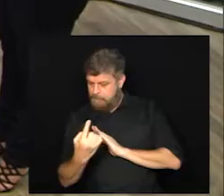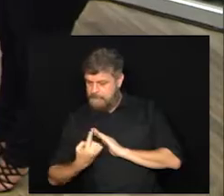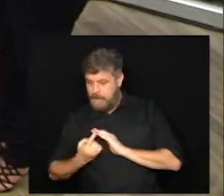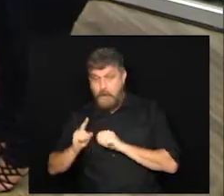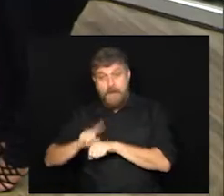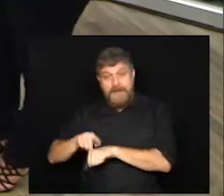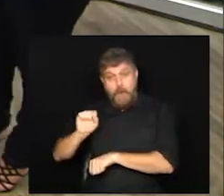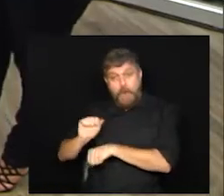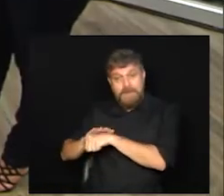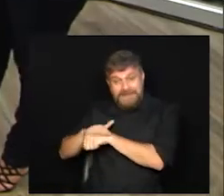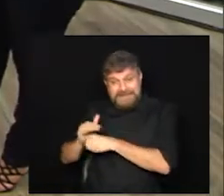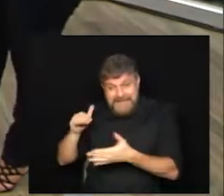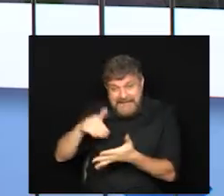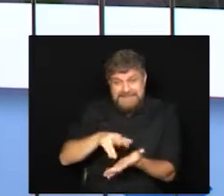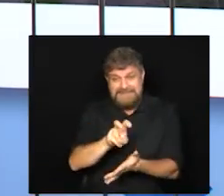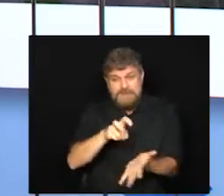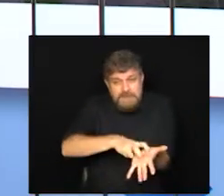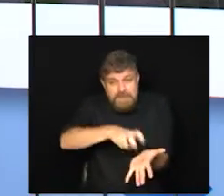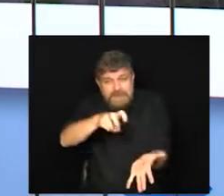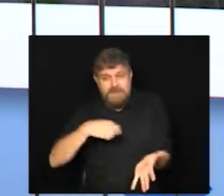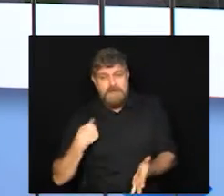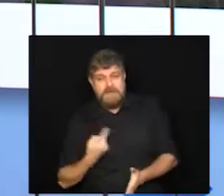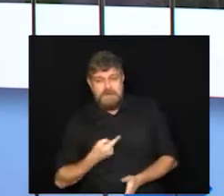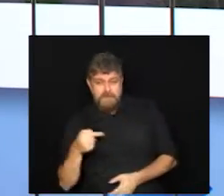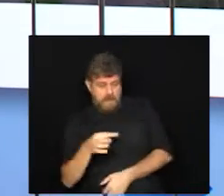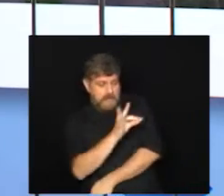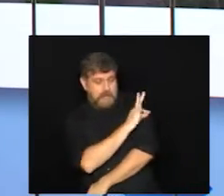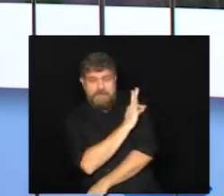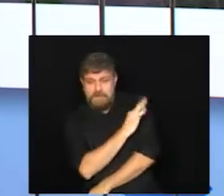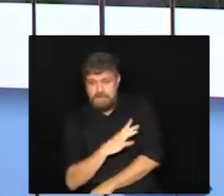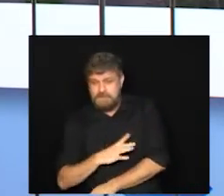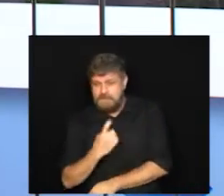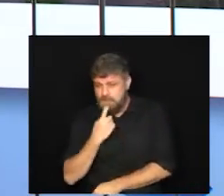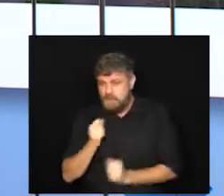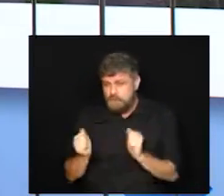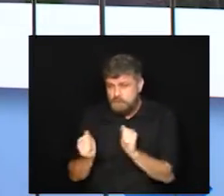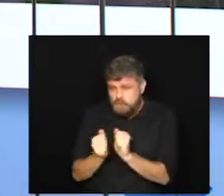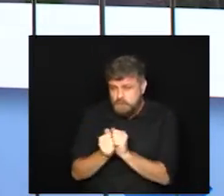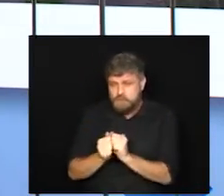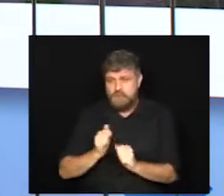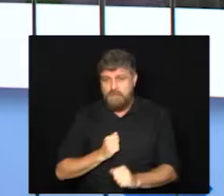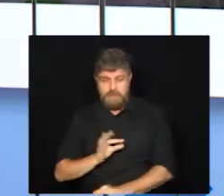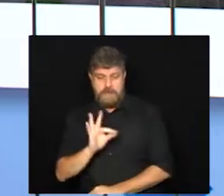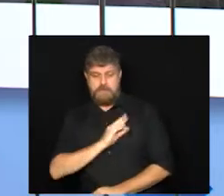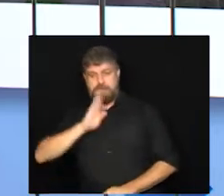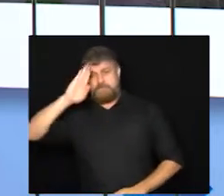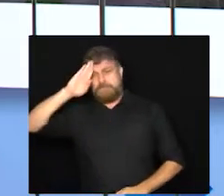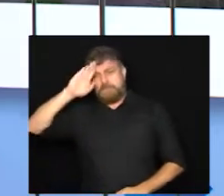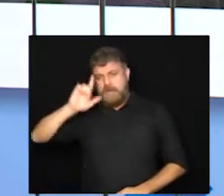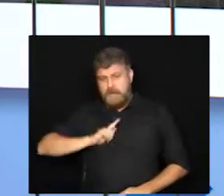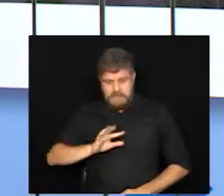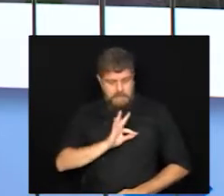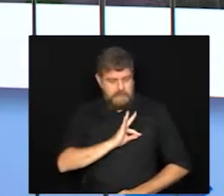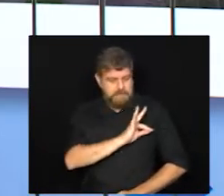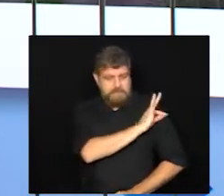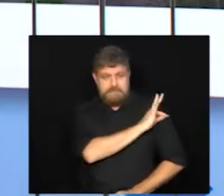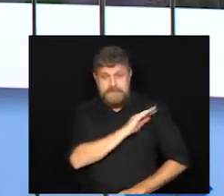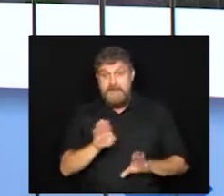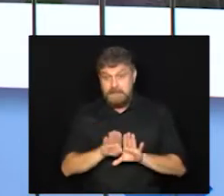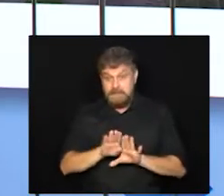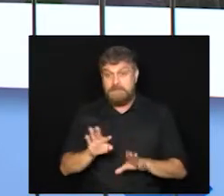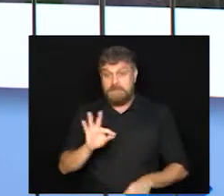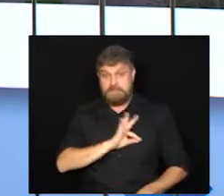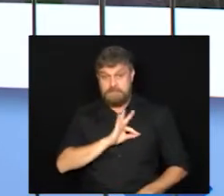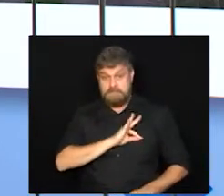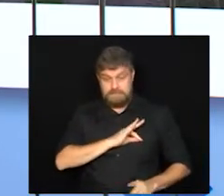noite às 5 da manhã e desde então a Prefeitura de Campinas, juntamente com a Polícia Militar e a Guarda Municipal e também